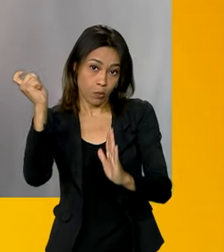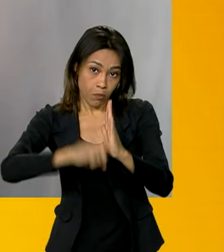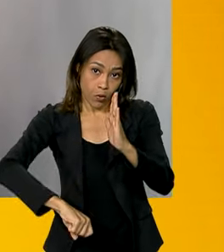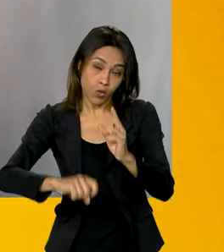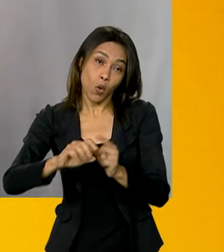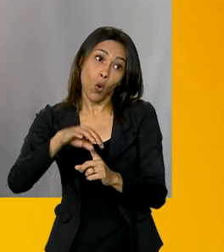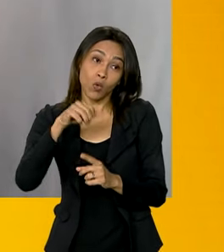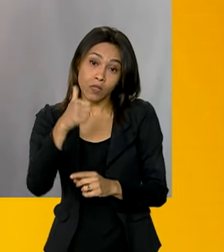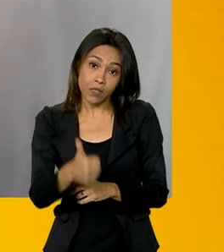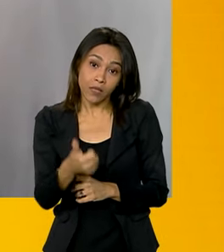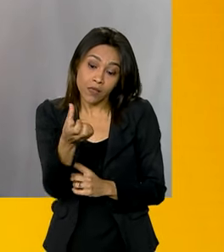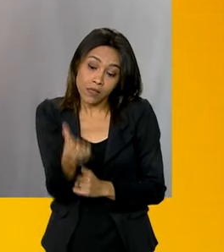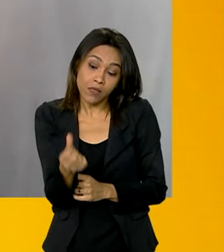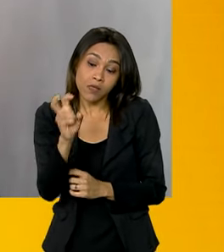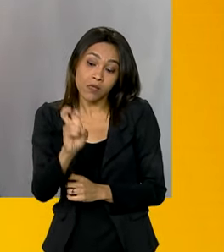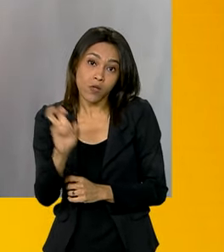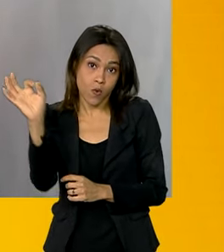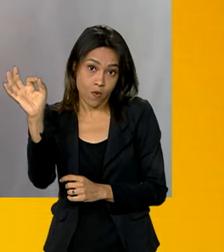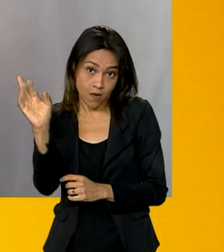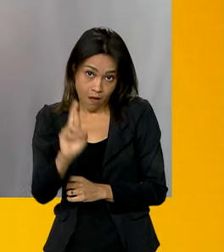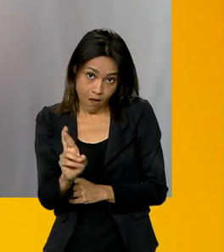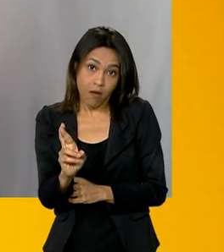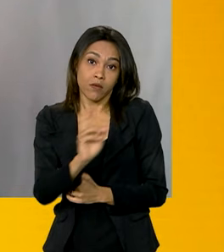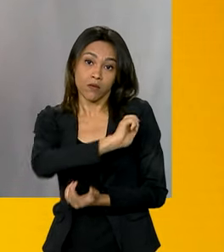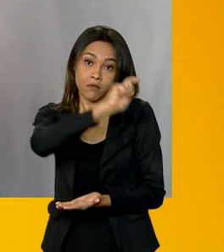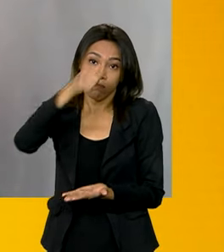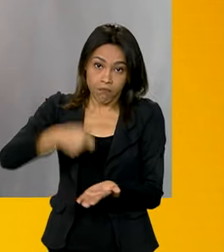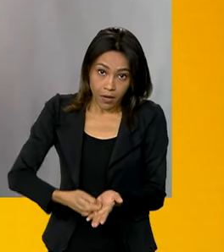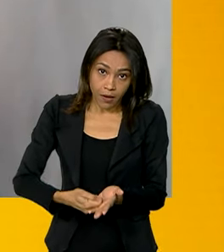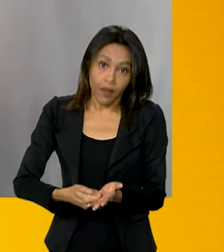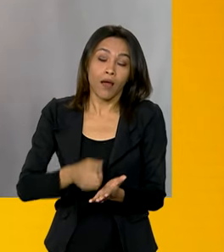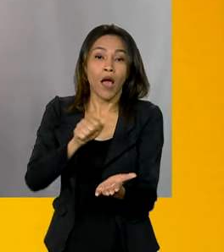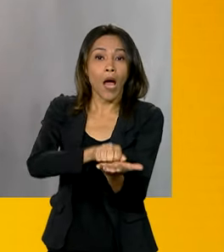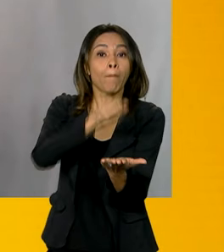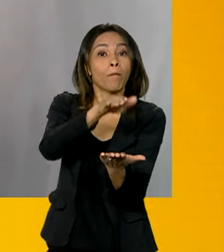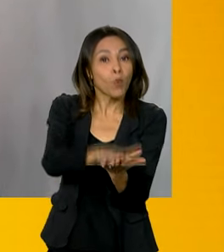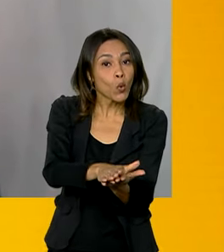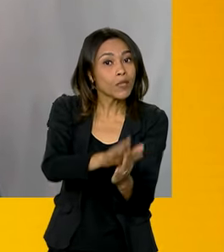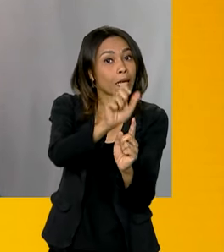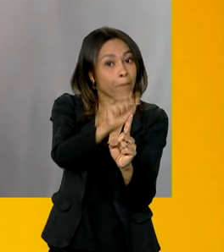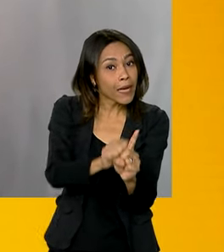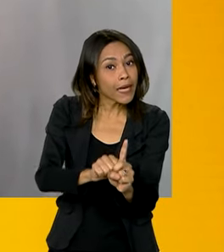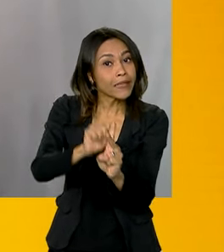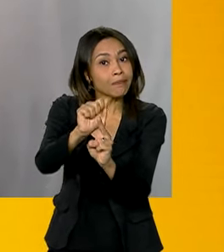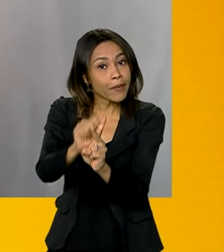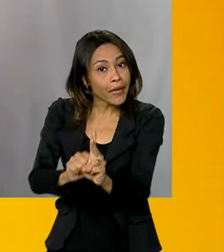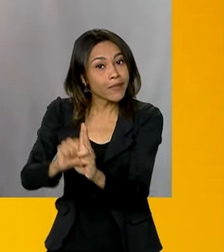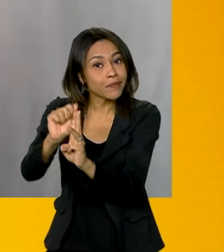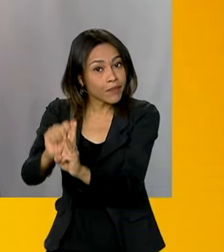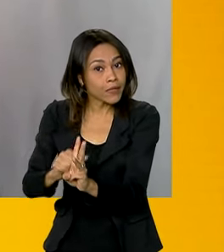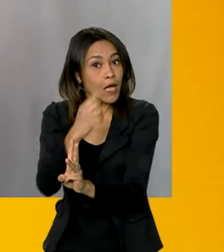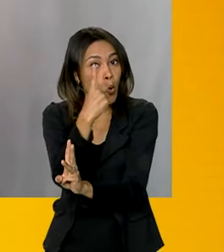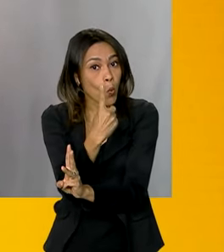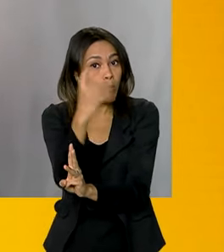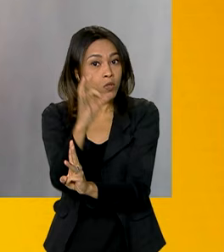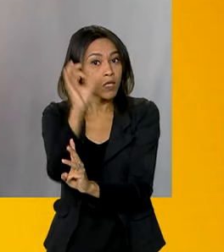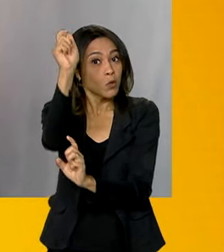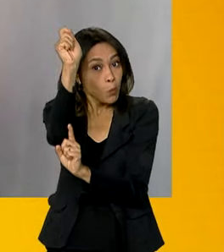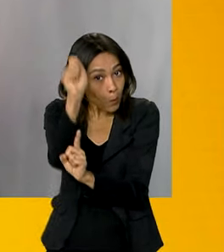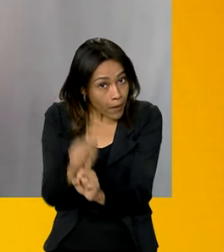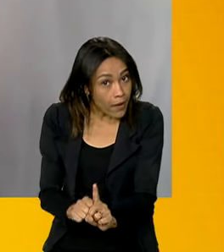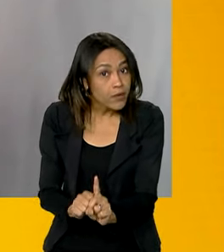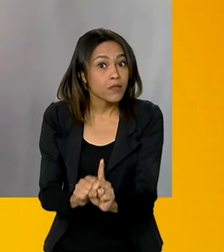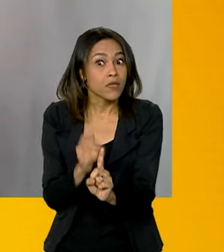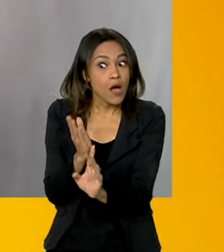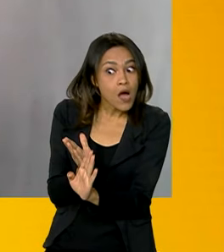165. Então, como a multa é mensal, é 1% ao mês, o quanto antes ela